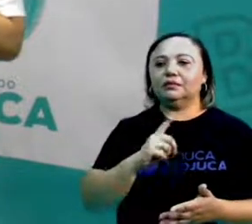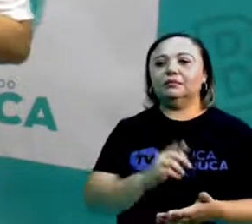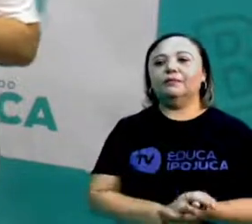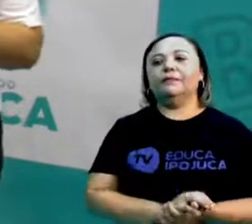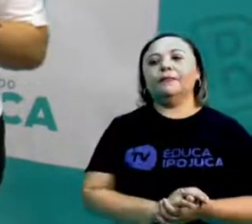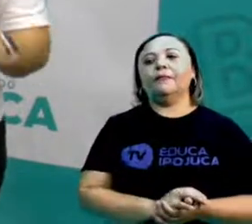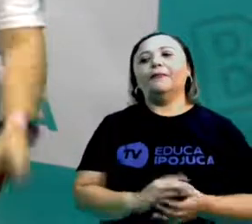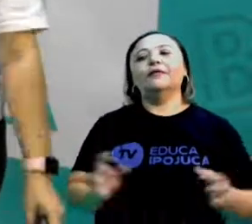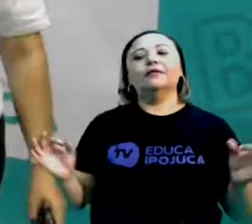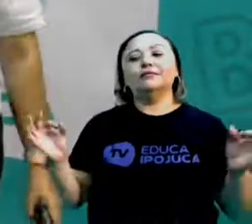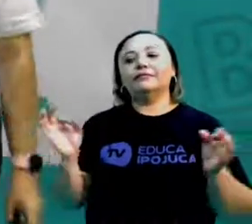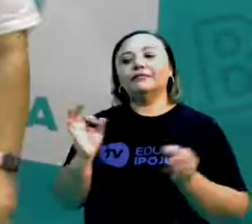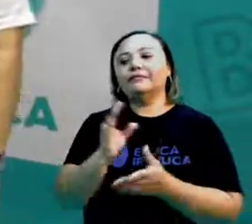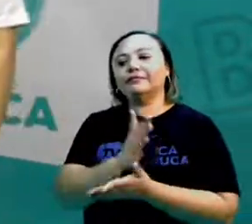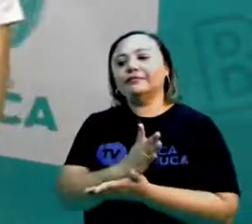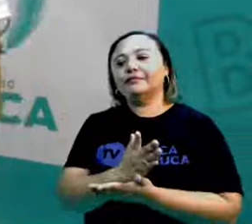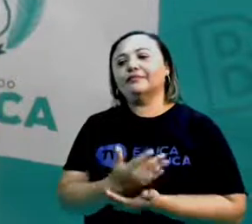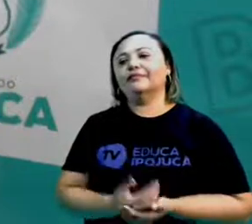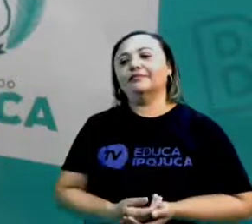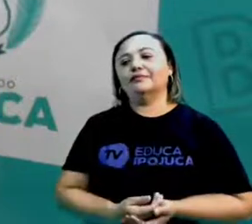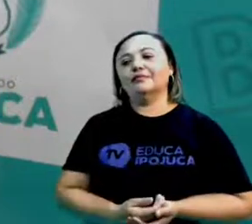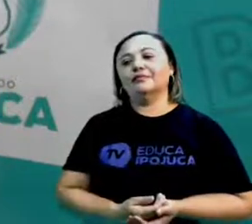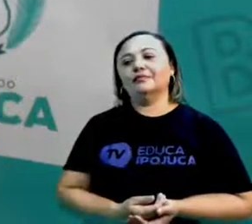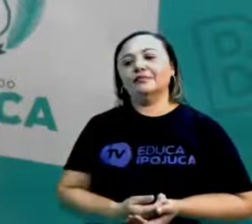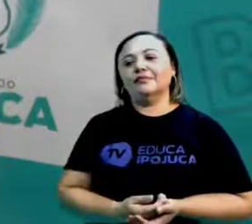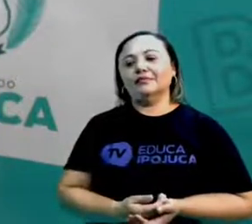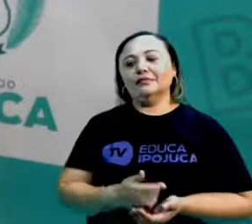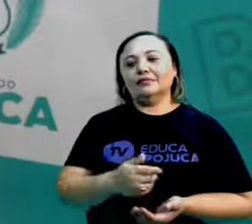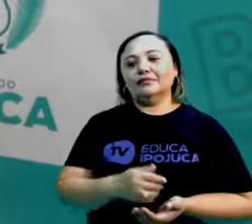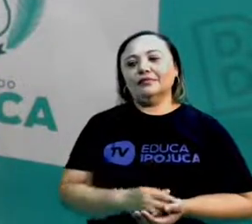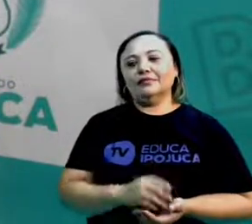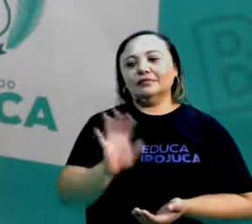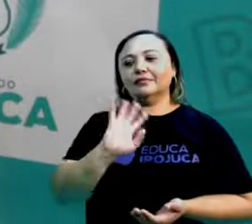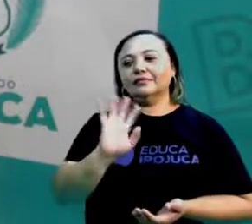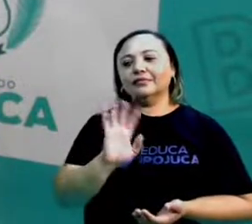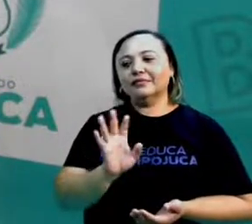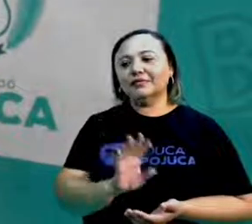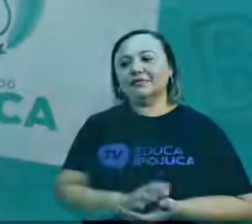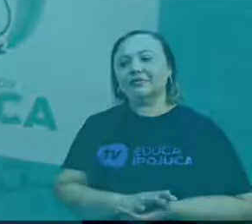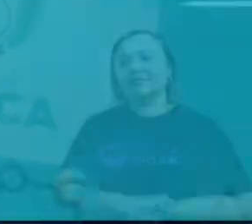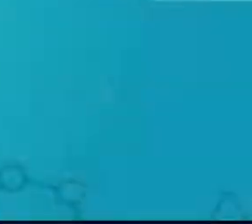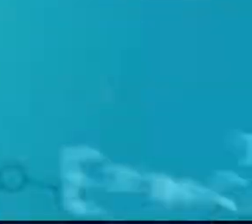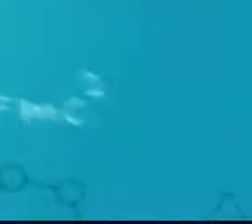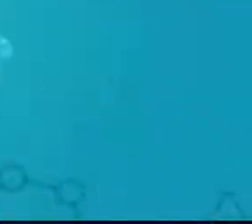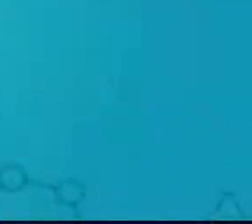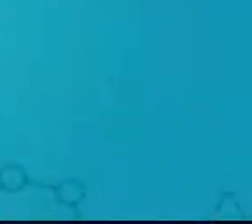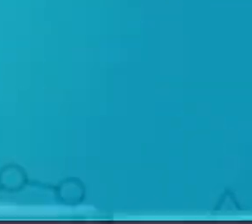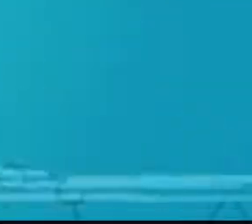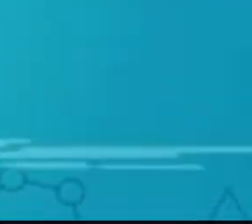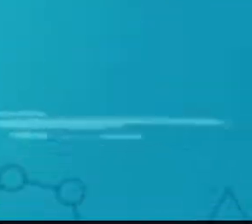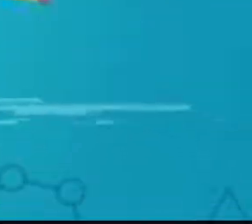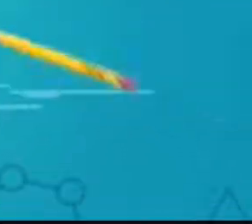E por hoje é só. Muito obrigada. Até a próxima aula. Tchau, tchau. Tchau,